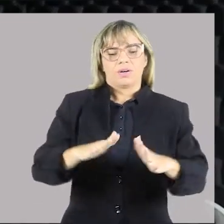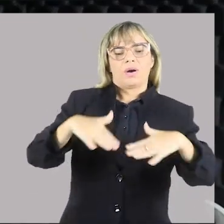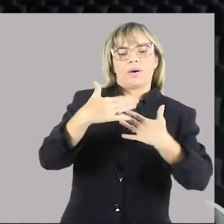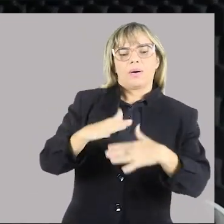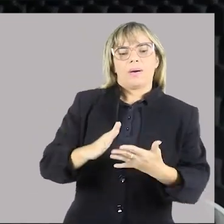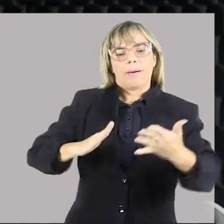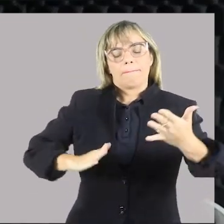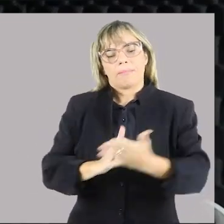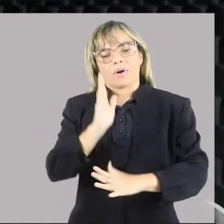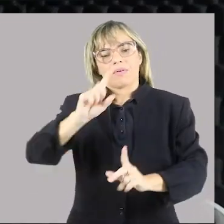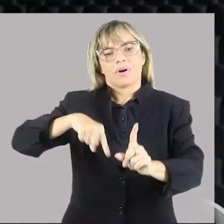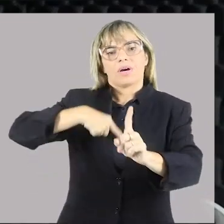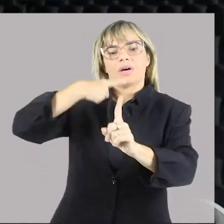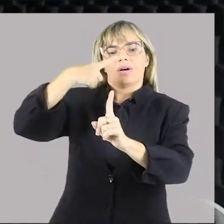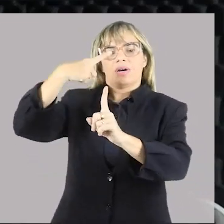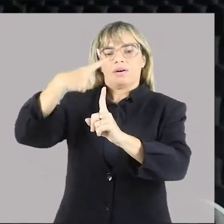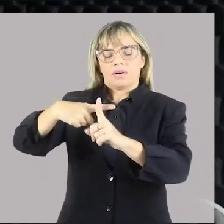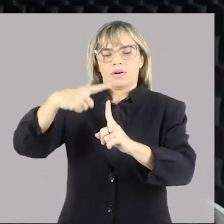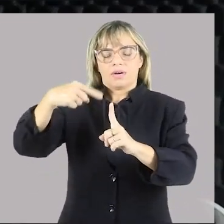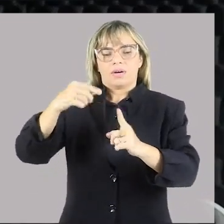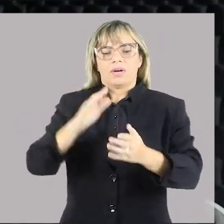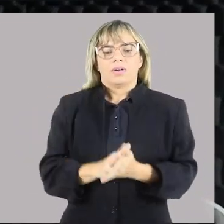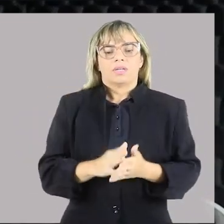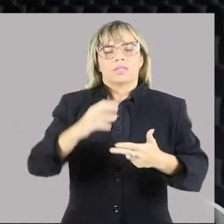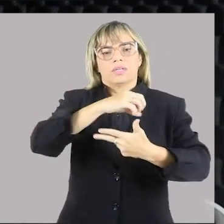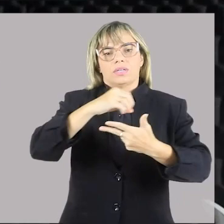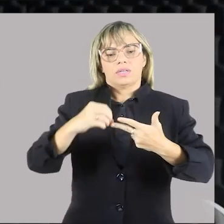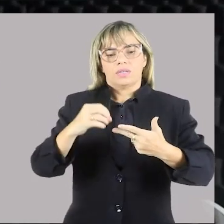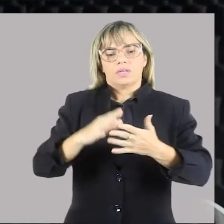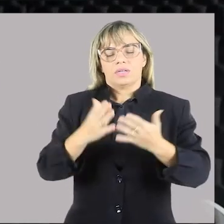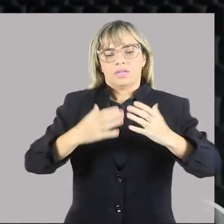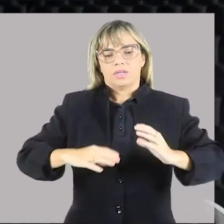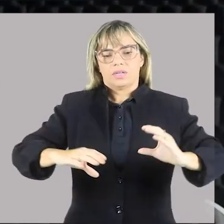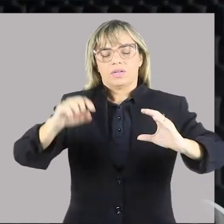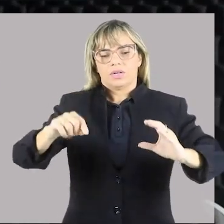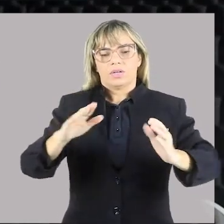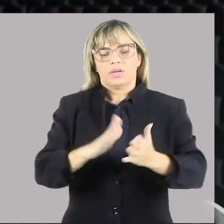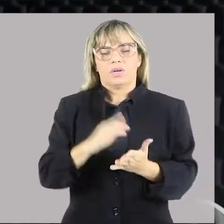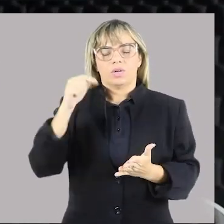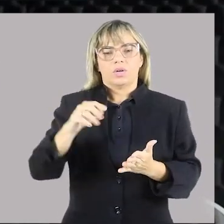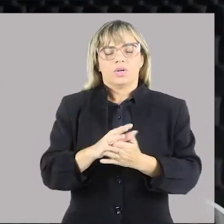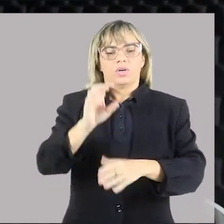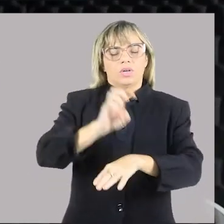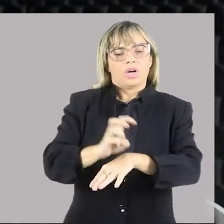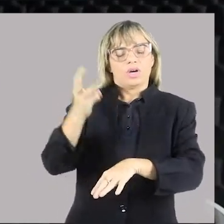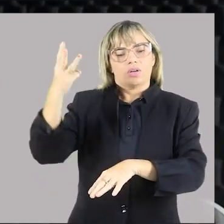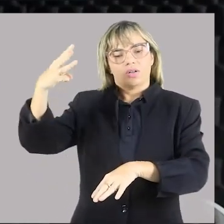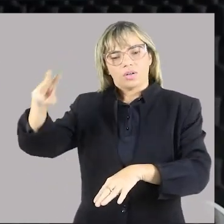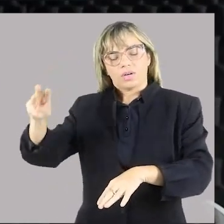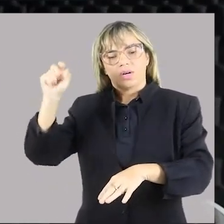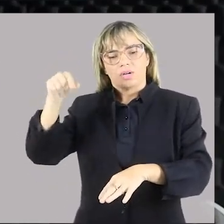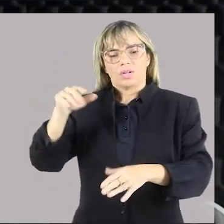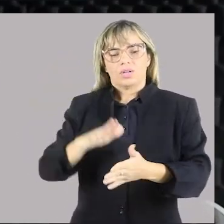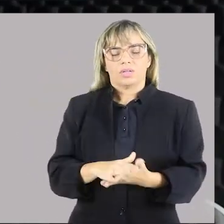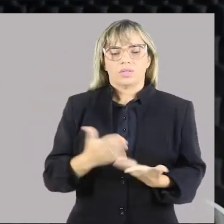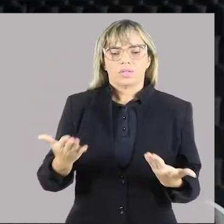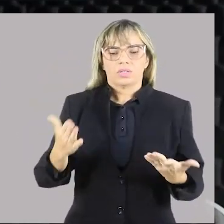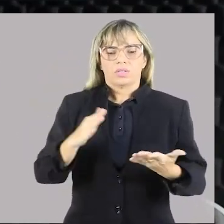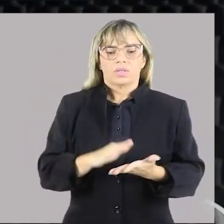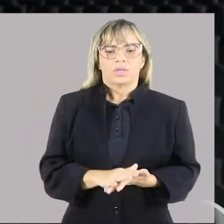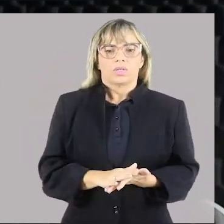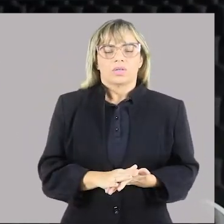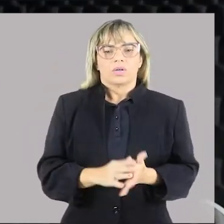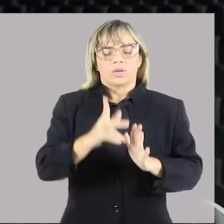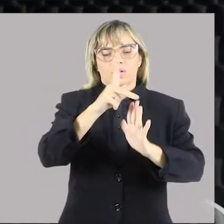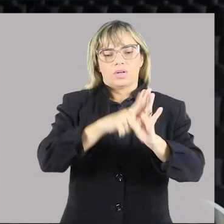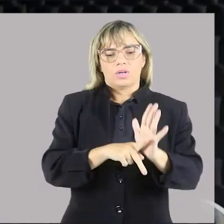Enem Concurso, uma iniciativa do nosso governo Estado do Maranhão, show de bola, trabalhando para